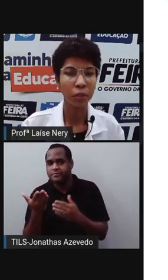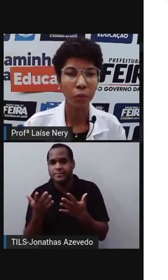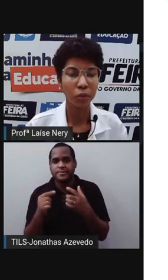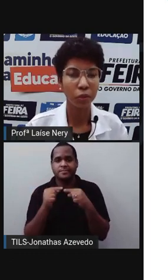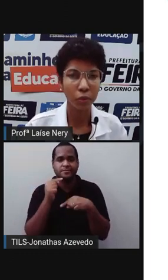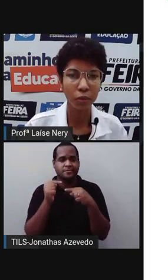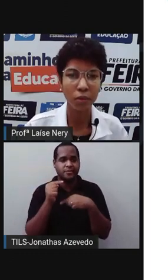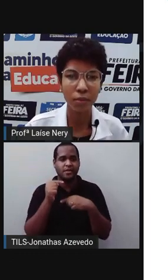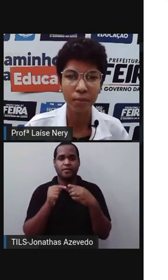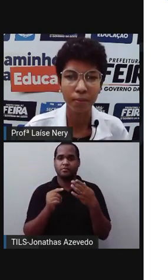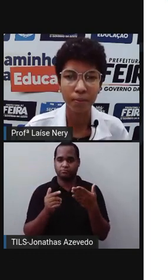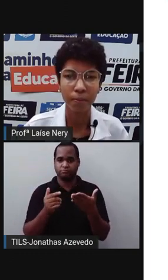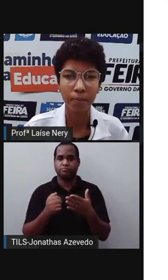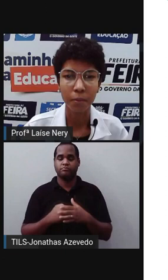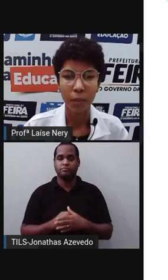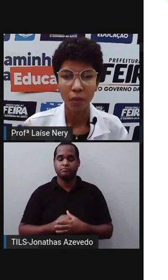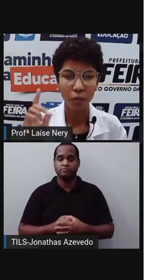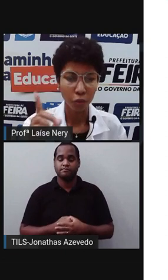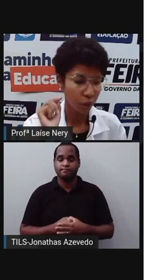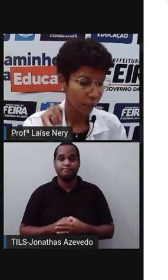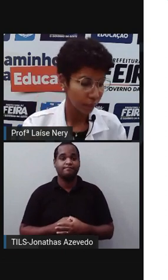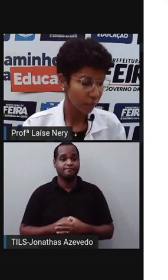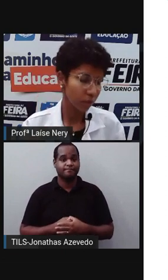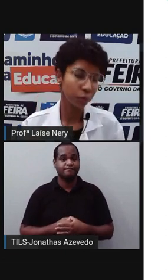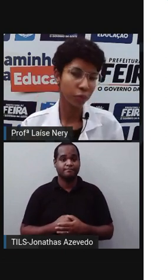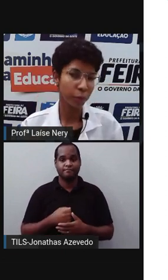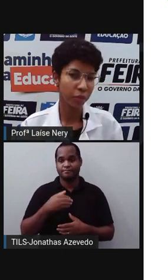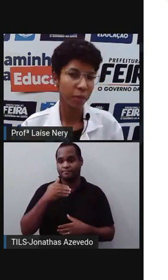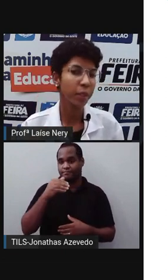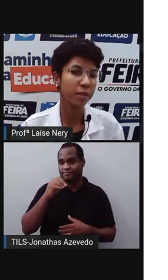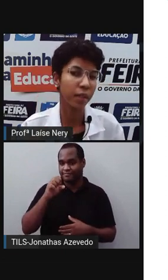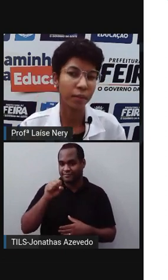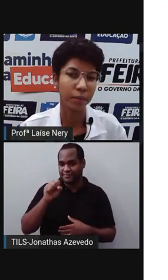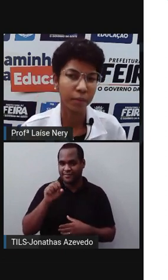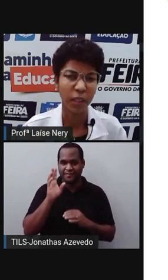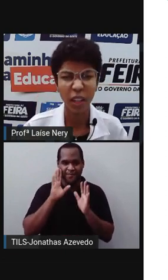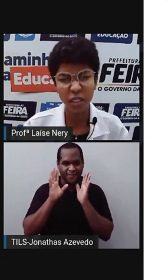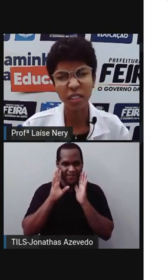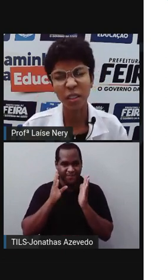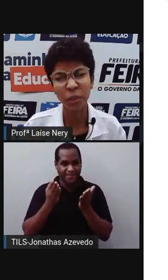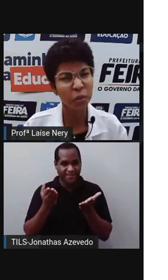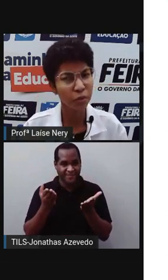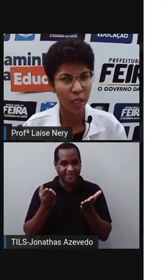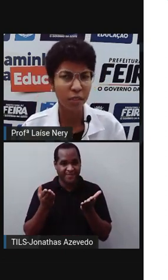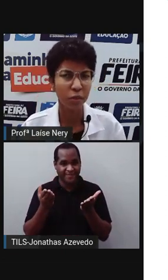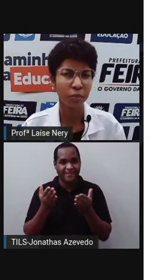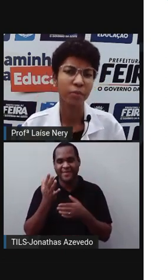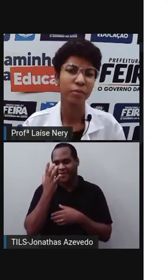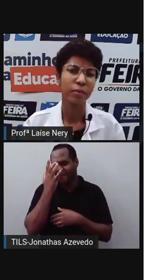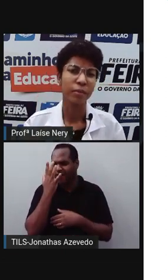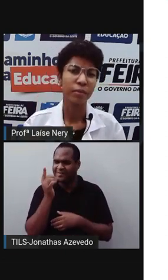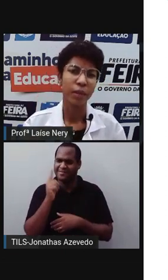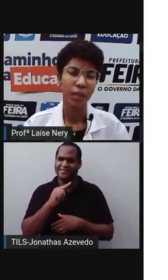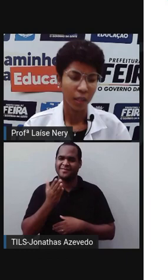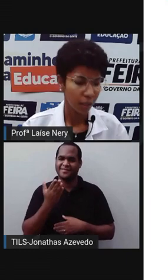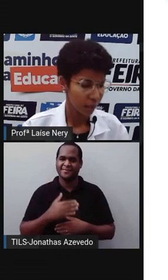não combina com os outros? Vou te dar dez segundos para você pensar. Eu acho que isso é muito fácil.